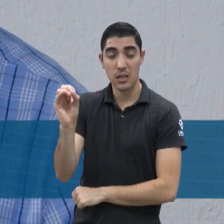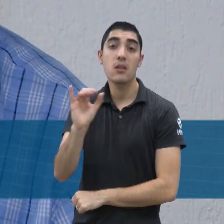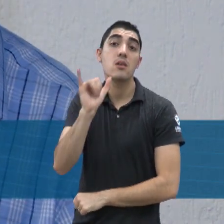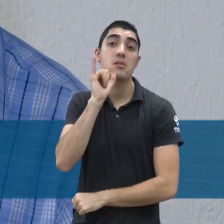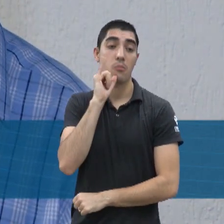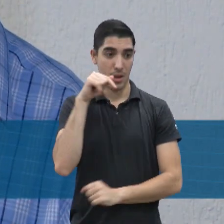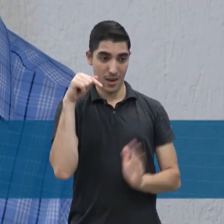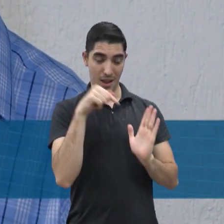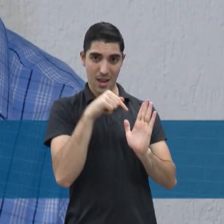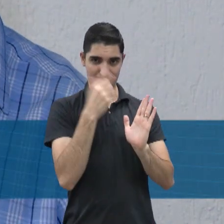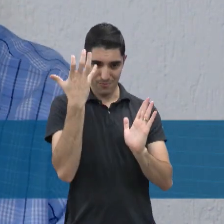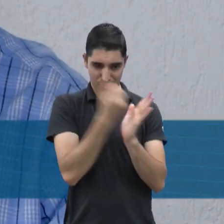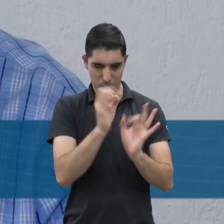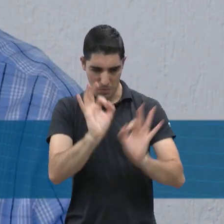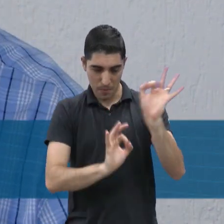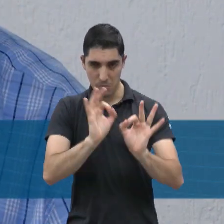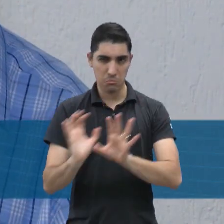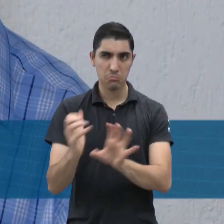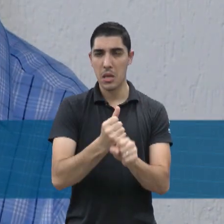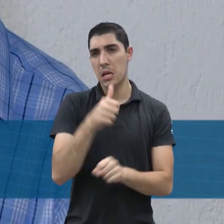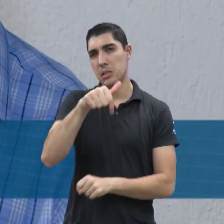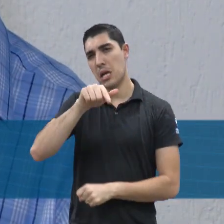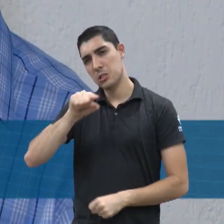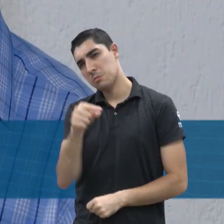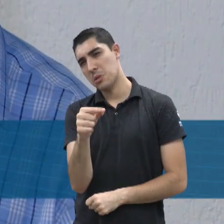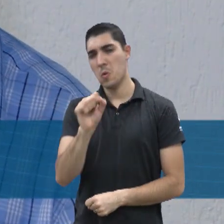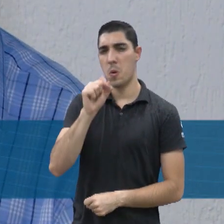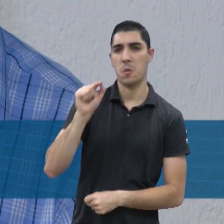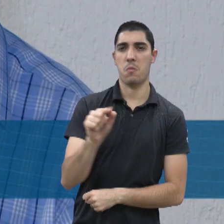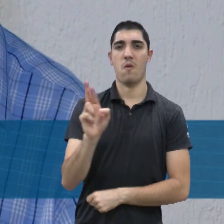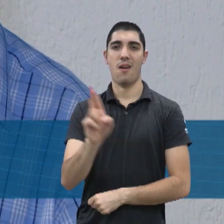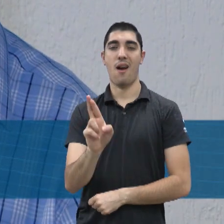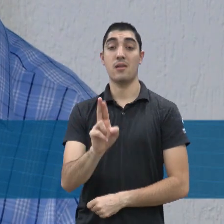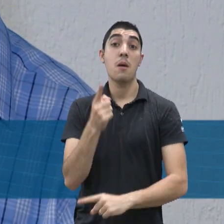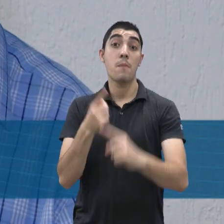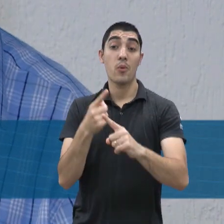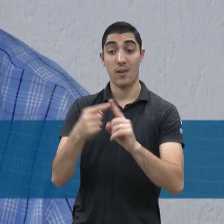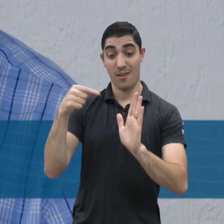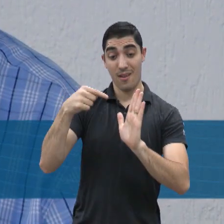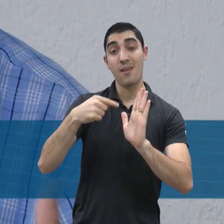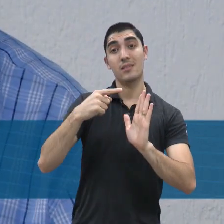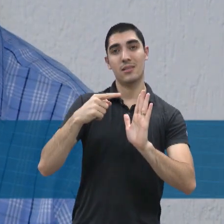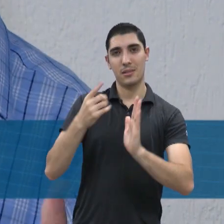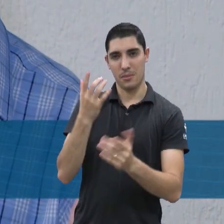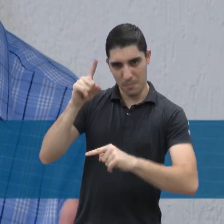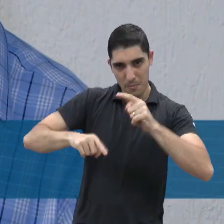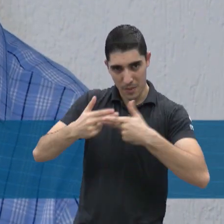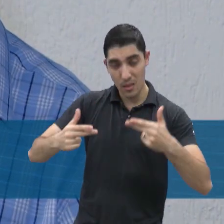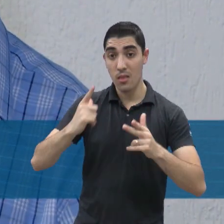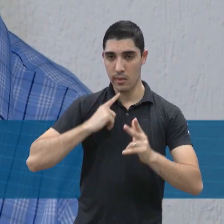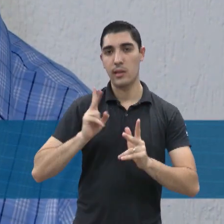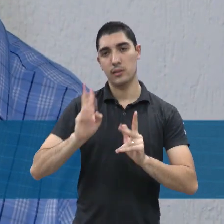.700, ou no máximo 8.000 reais, no dia de hoje, obviamente, né? Porque todos esses materiais são taxados pelo dólar. Então, gente sofre esses